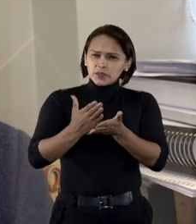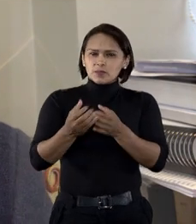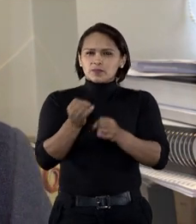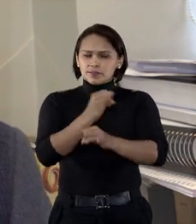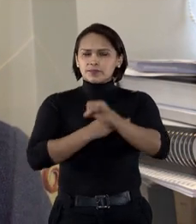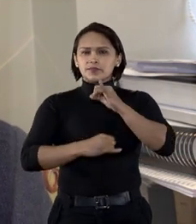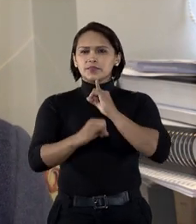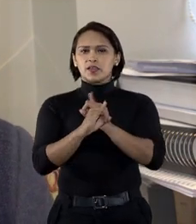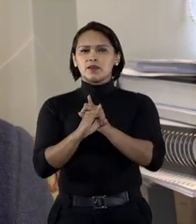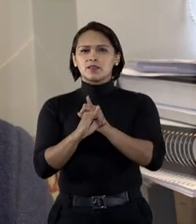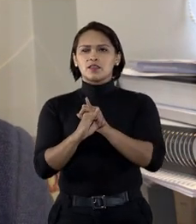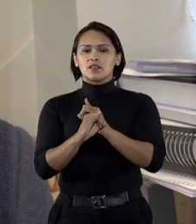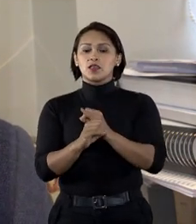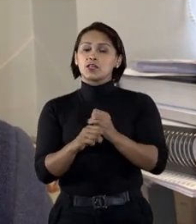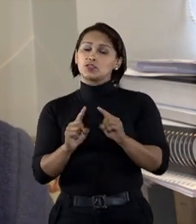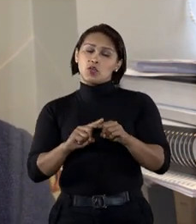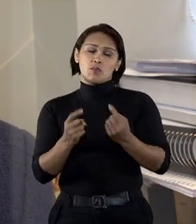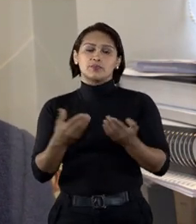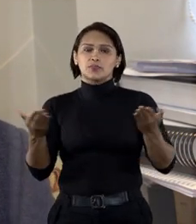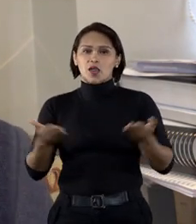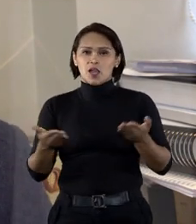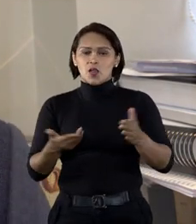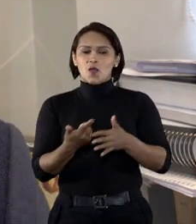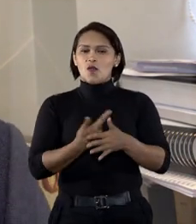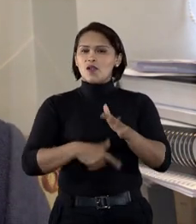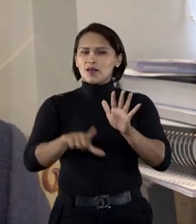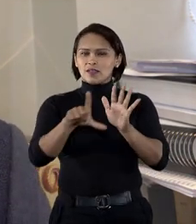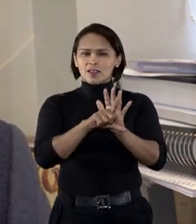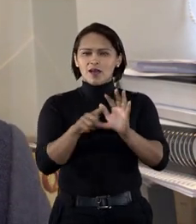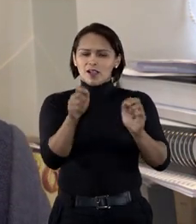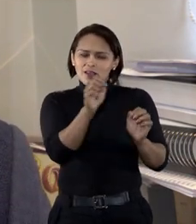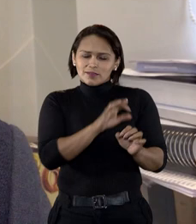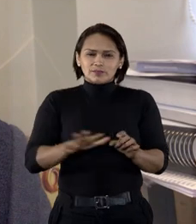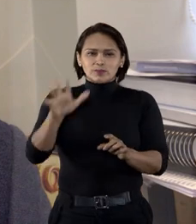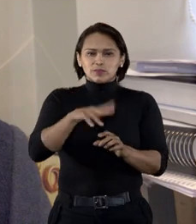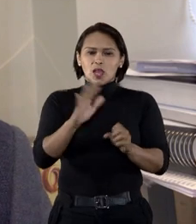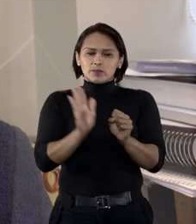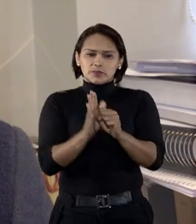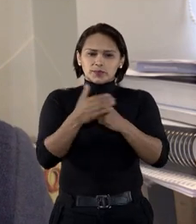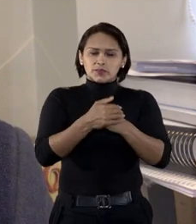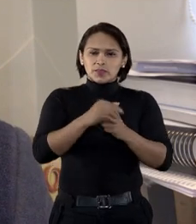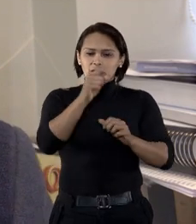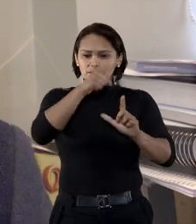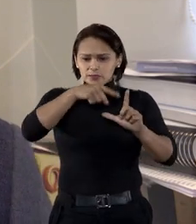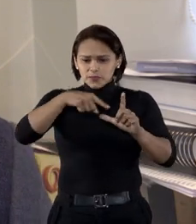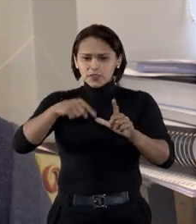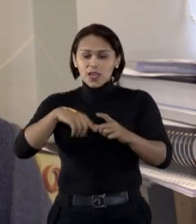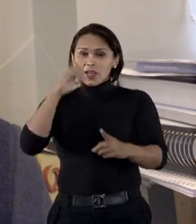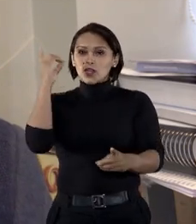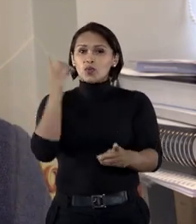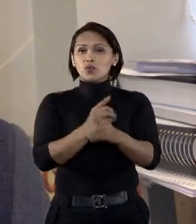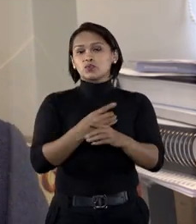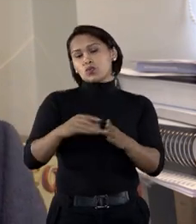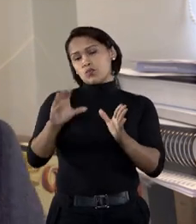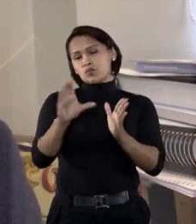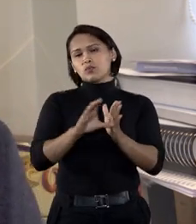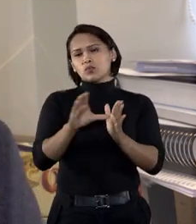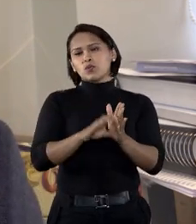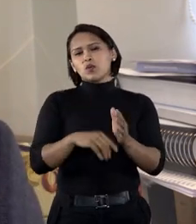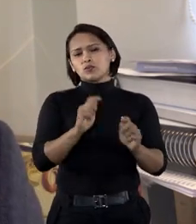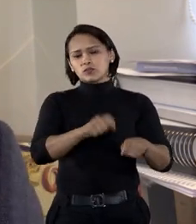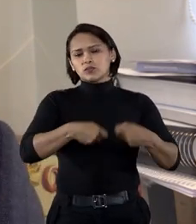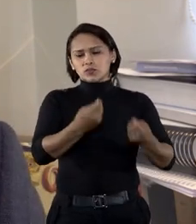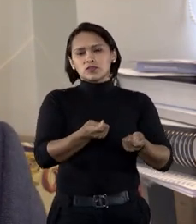internet ou mesmo agora da Lei Geral de Proteção de Dados, encontrou no Código de